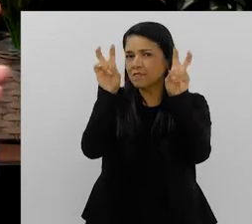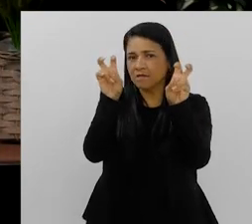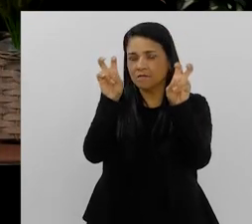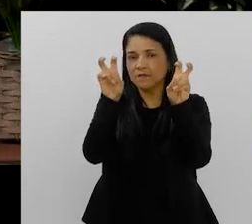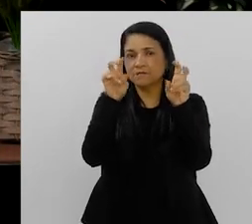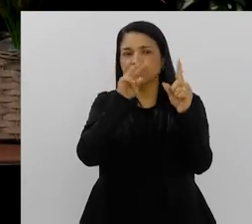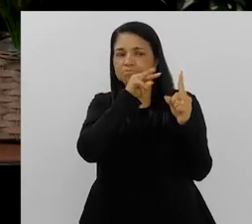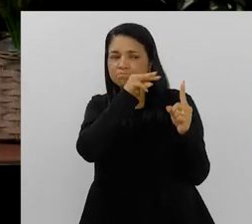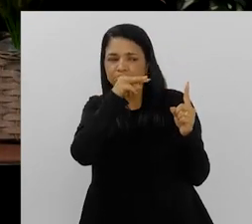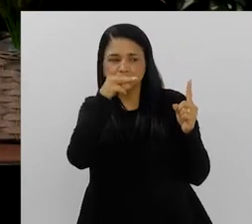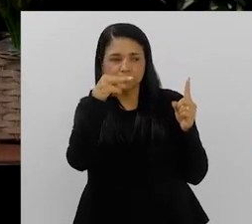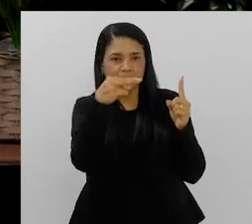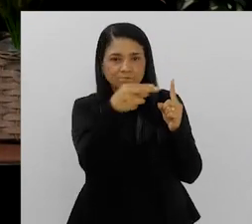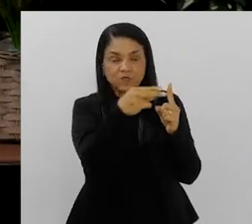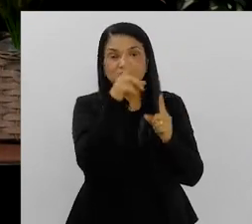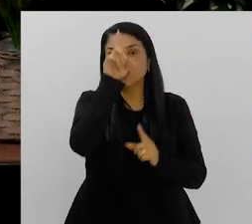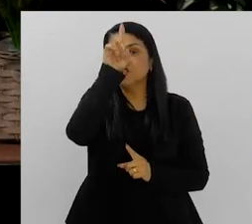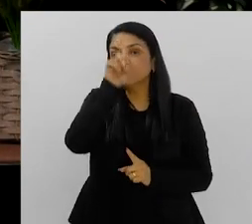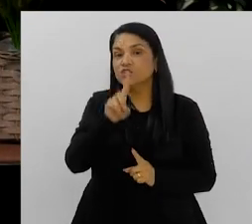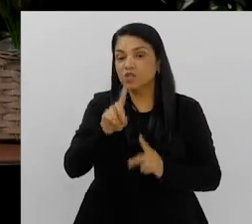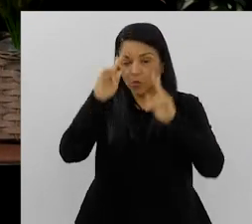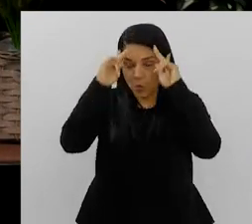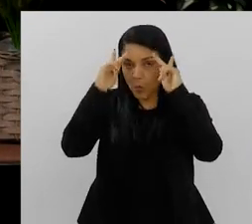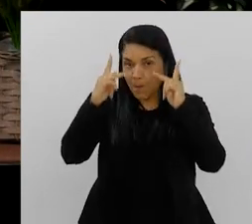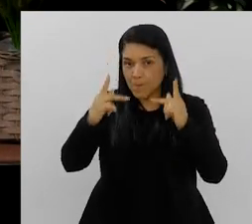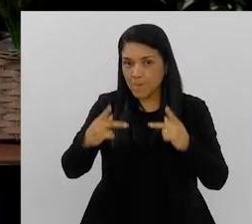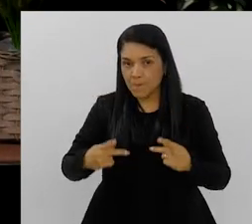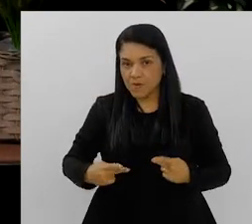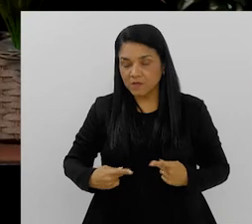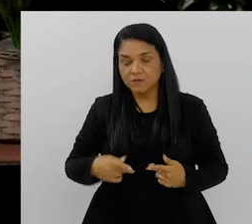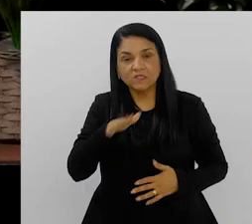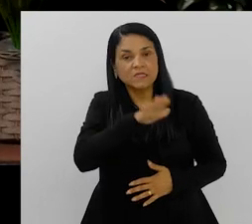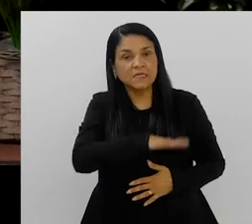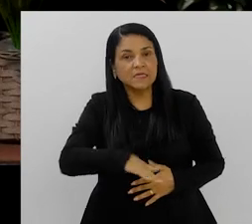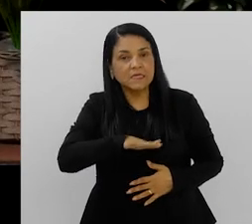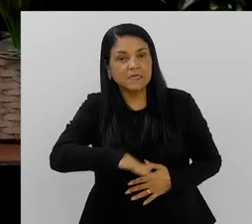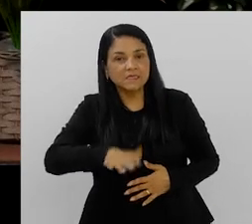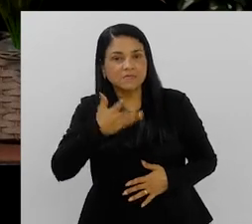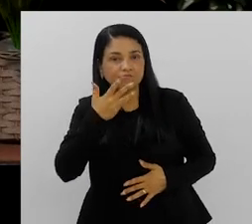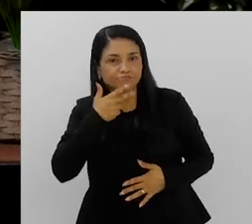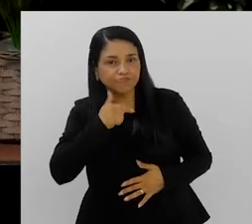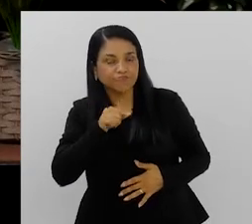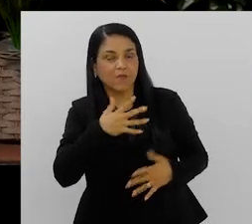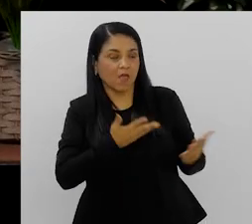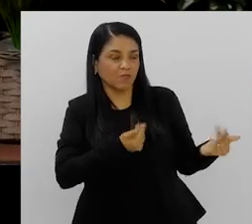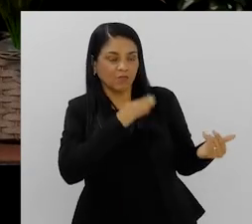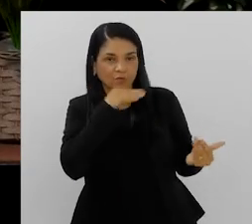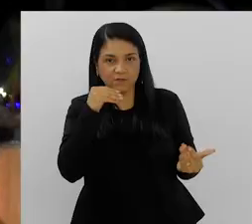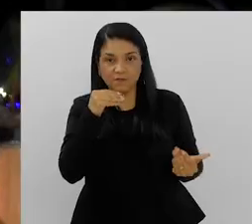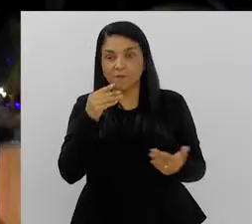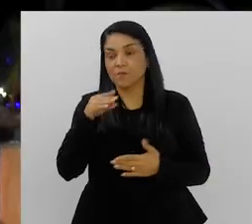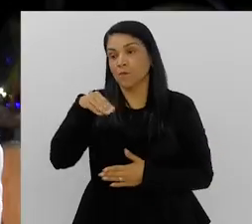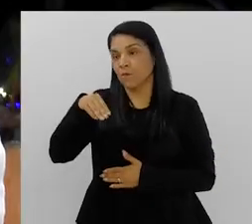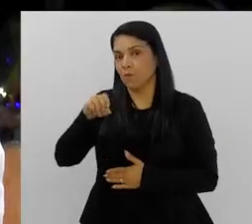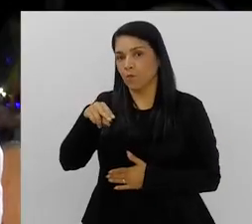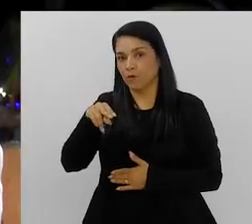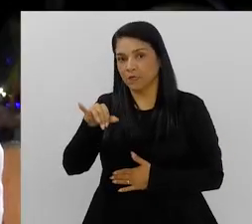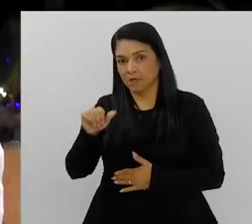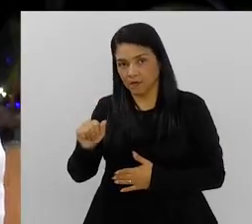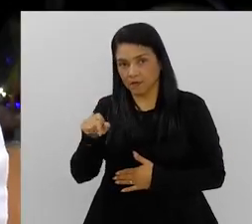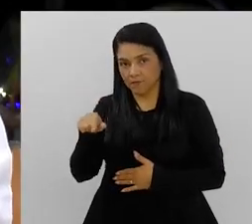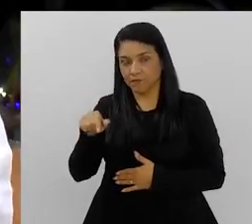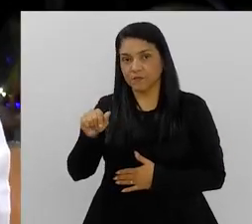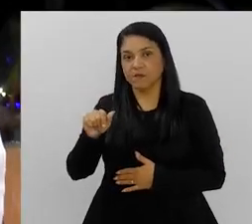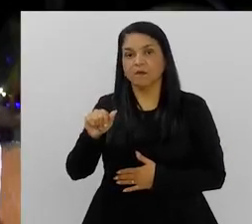tema na perspectiva dos direitos humanos, especialmente de crianças e adolescentes e para isso a gente recebe aqui Mônica